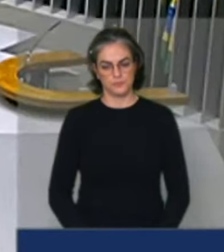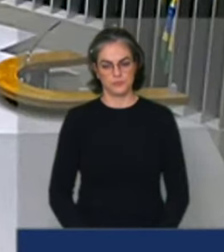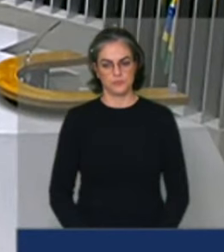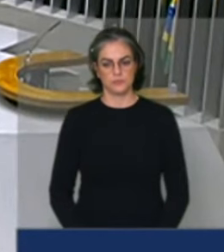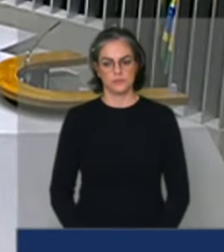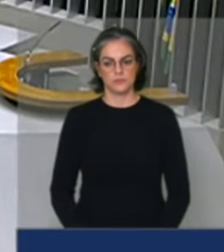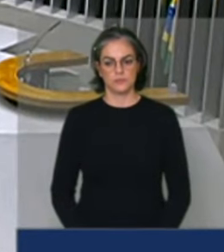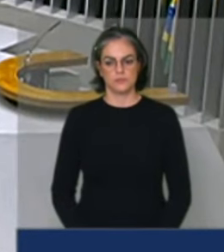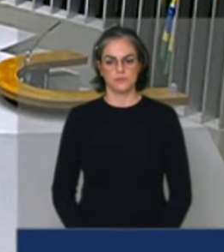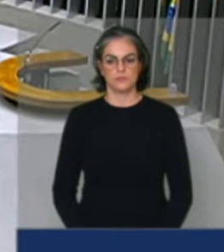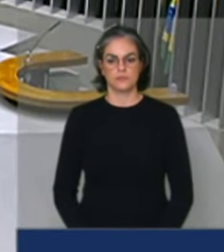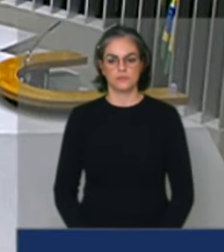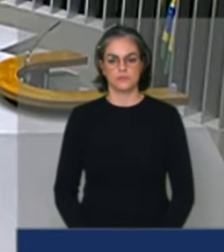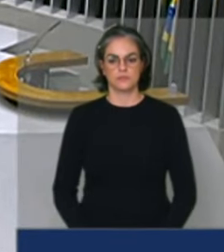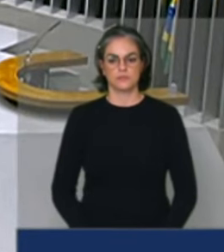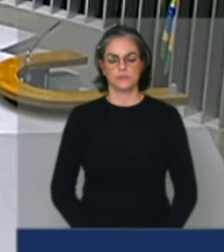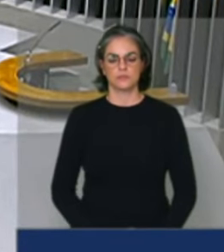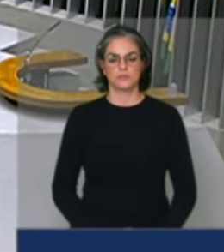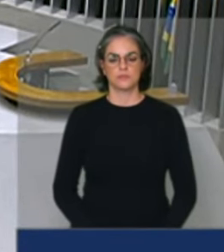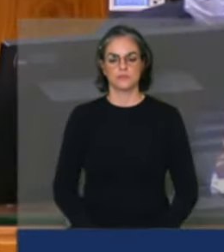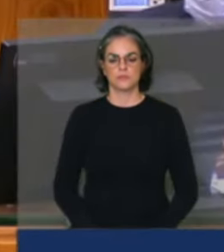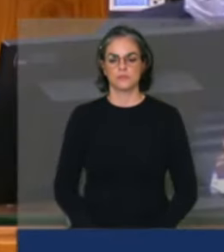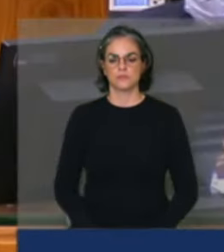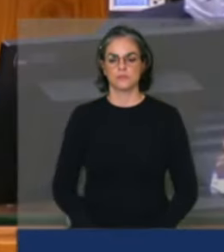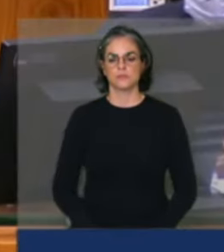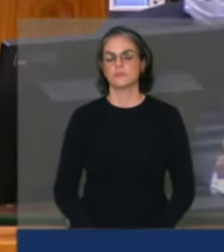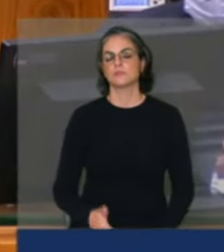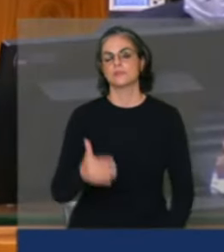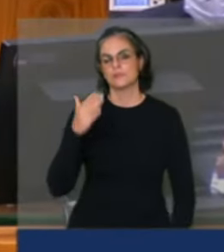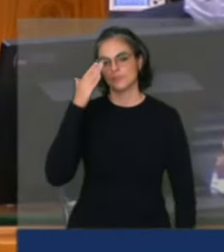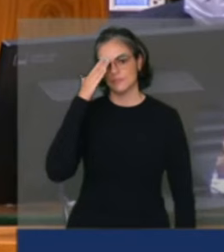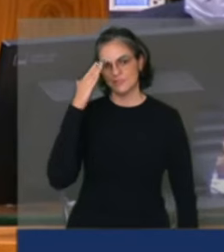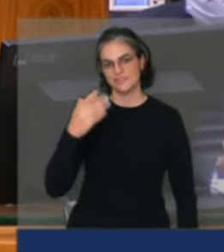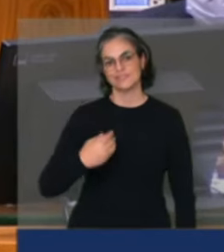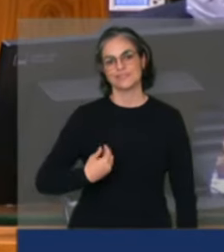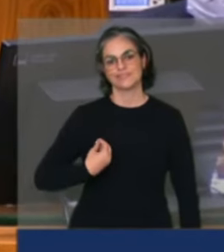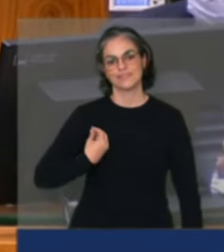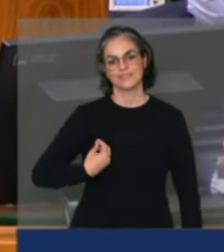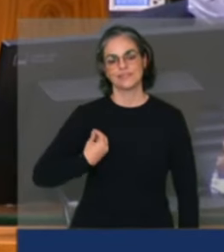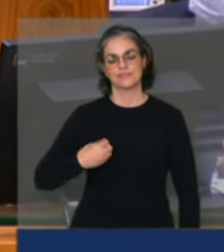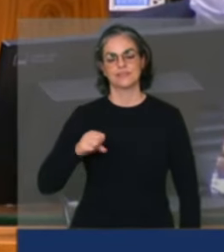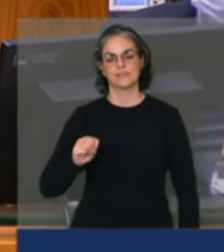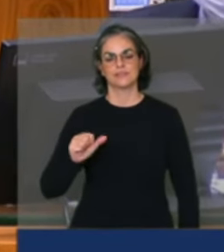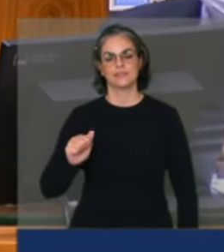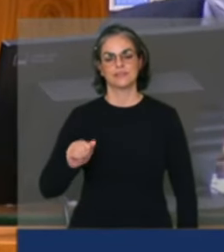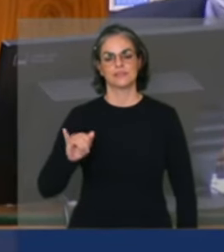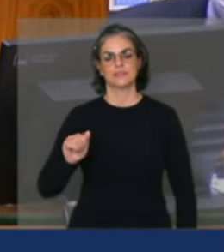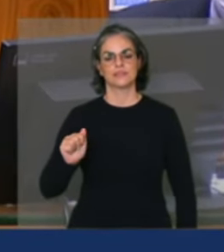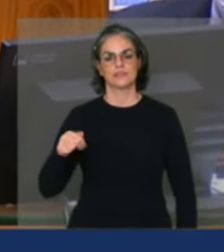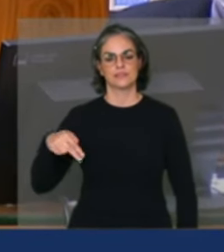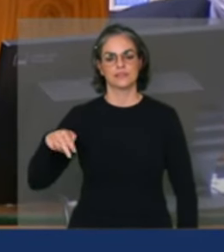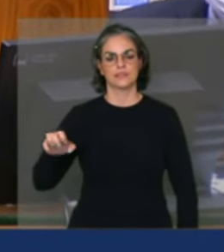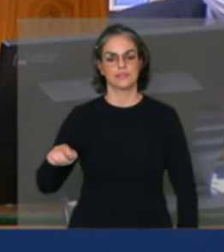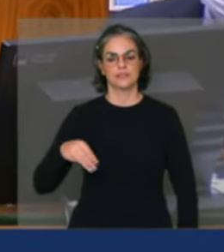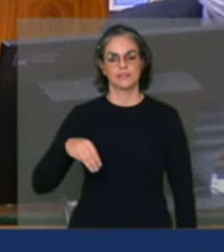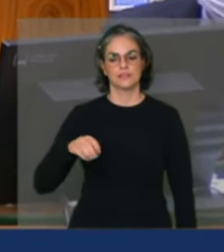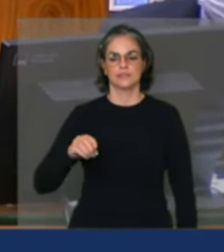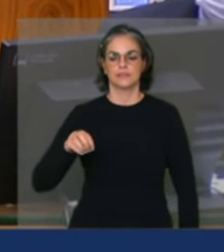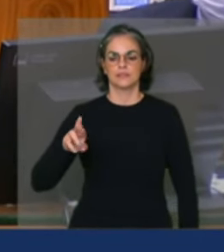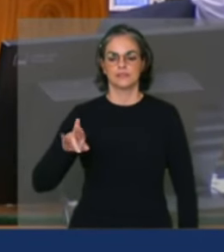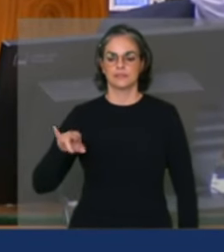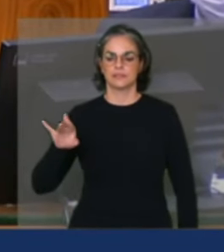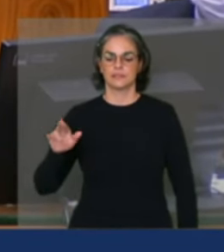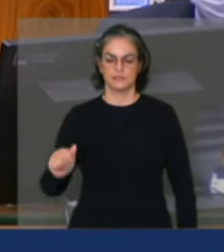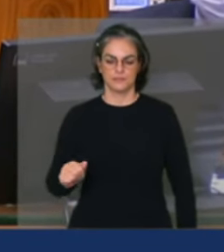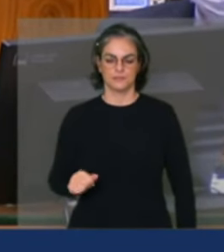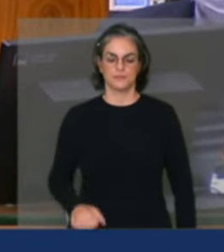Muito obrigado pela sua participação, Sayane Moreira, convido agora Cristiano